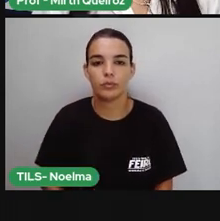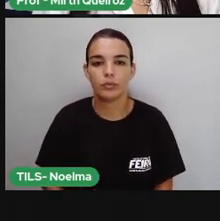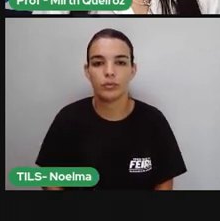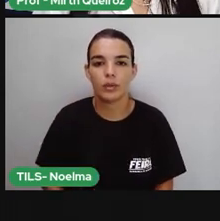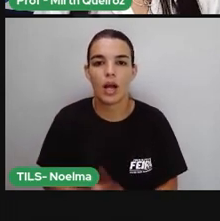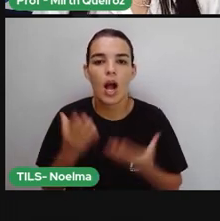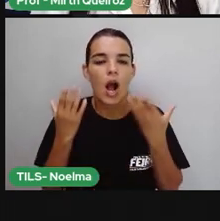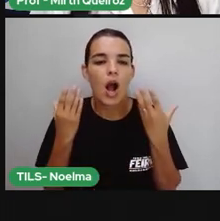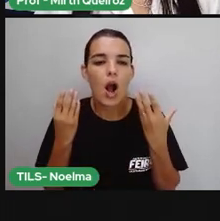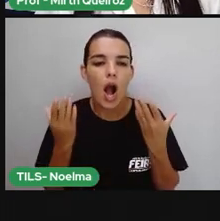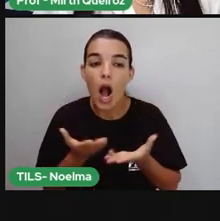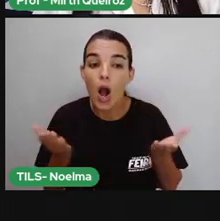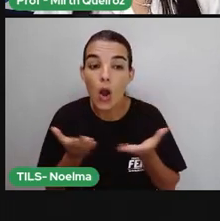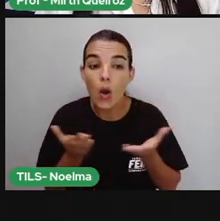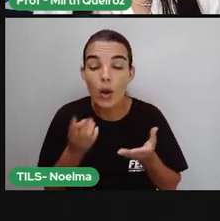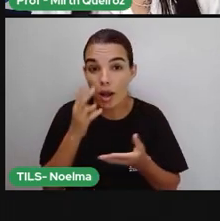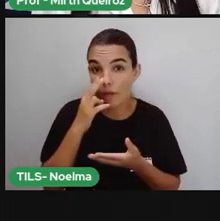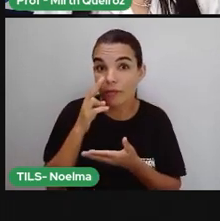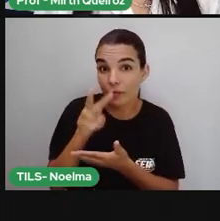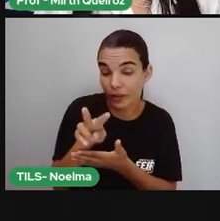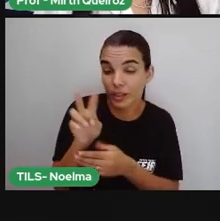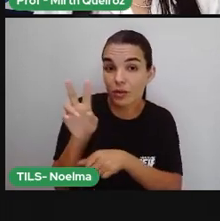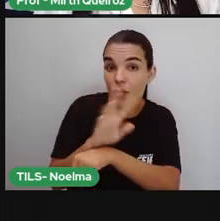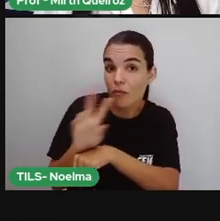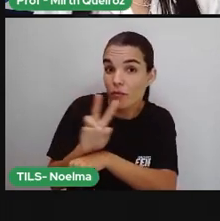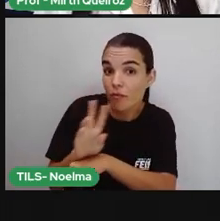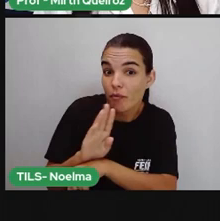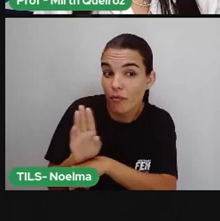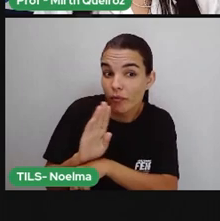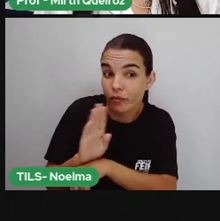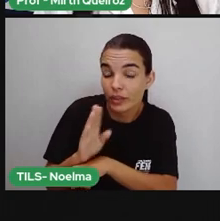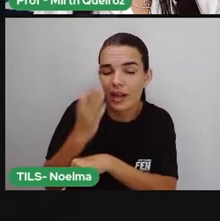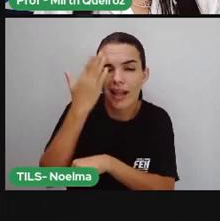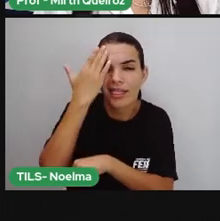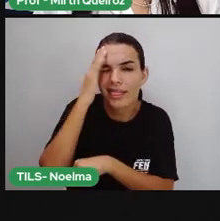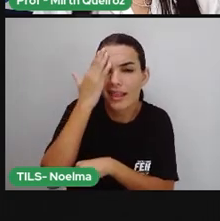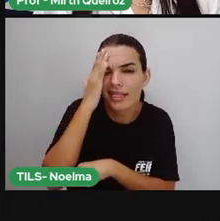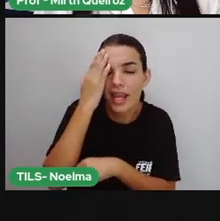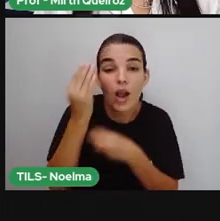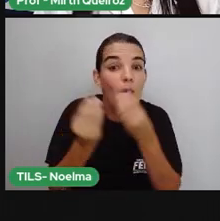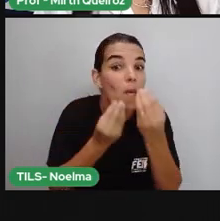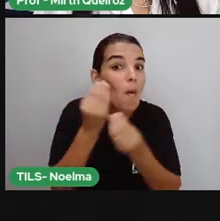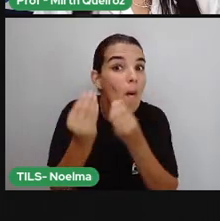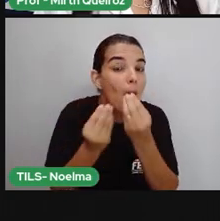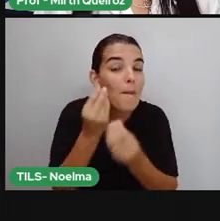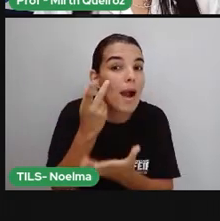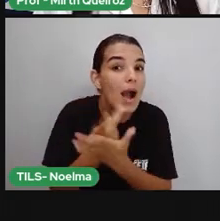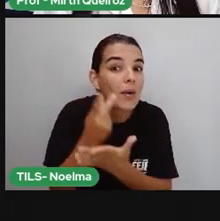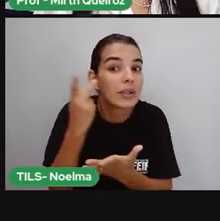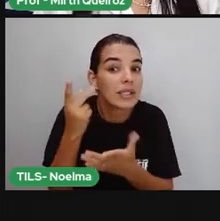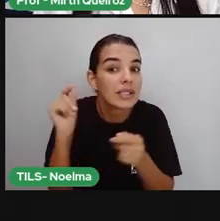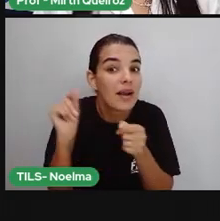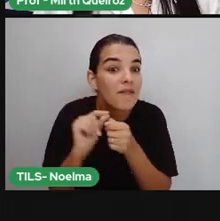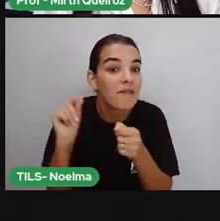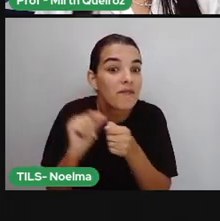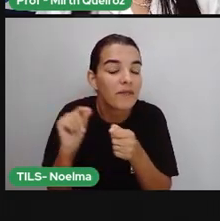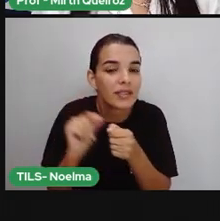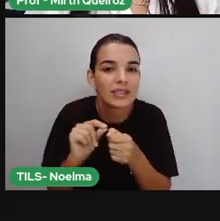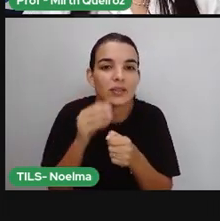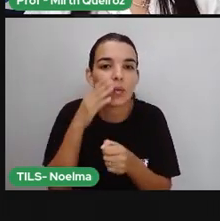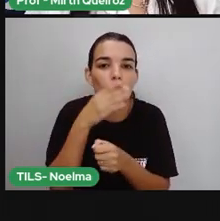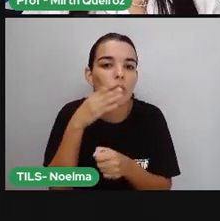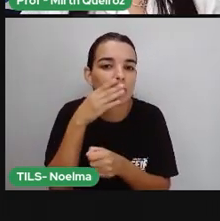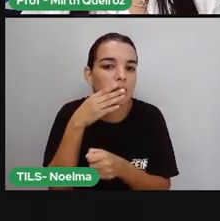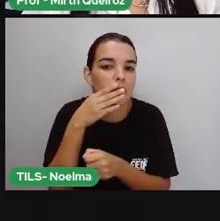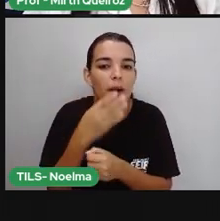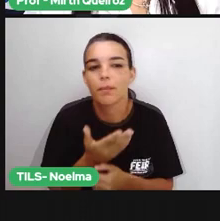Vamos agora assistir a um pequeno vídeo para vocês entenderem como é que o açúcar era feito.